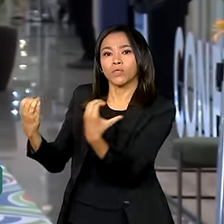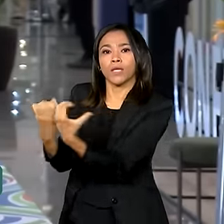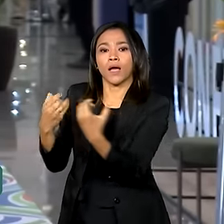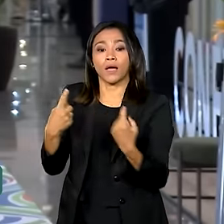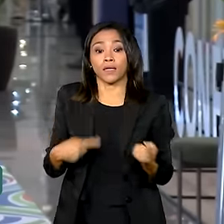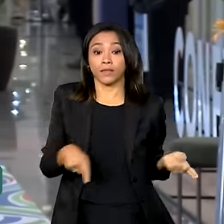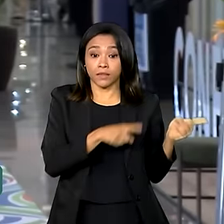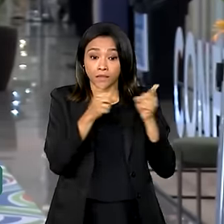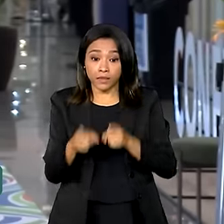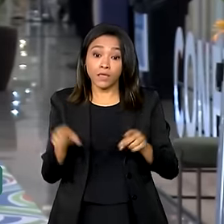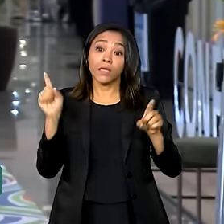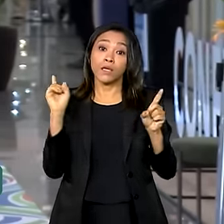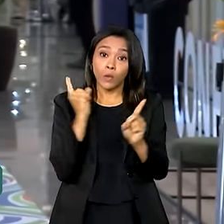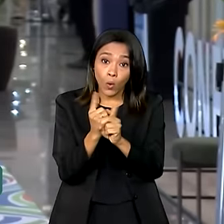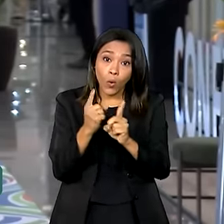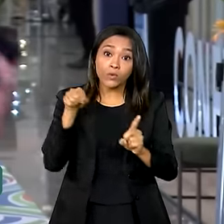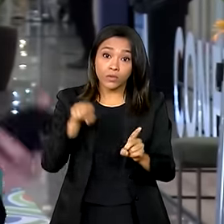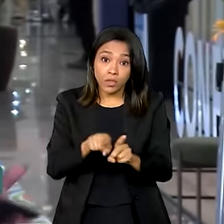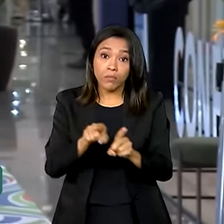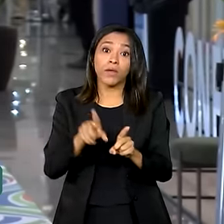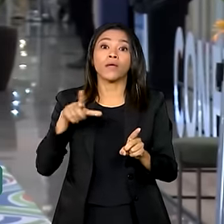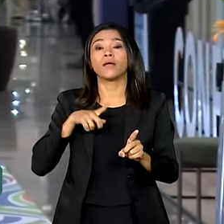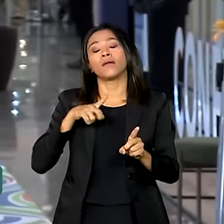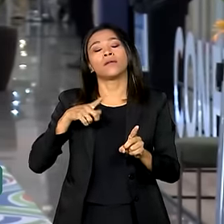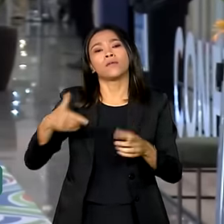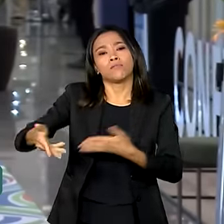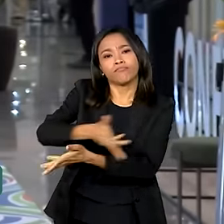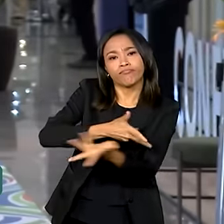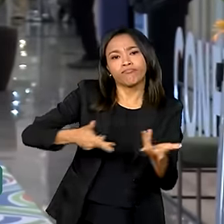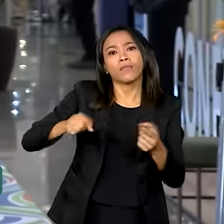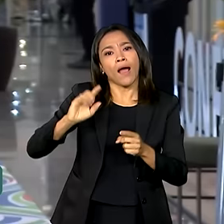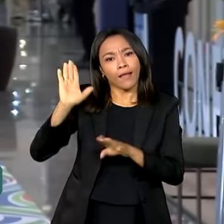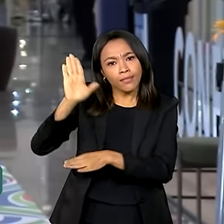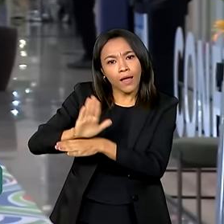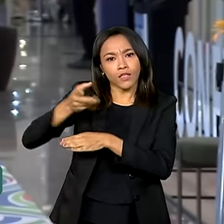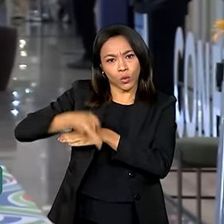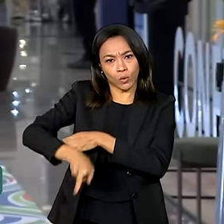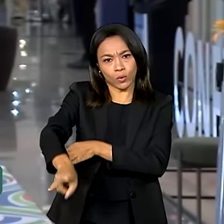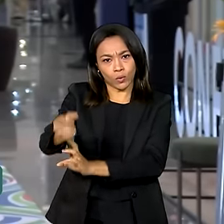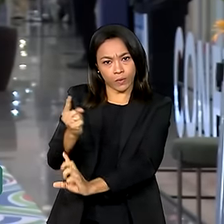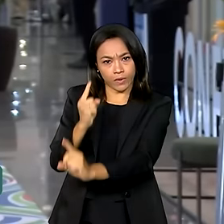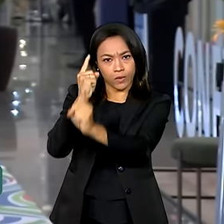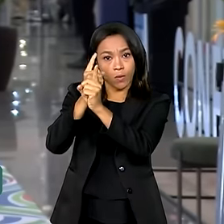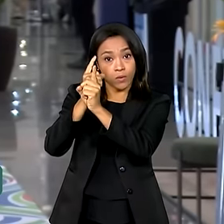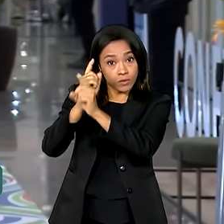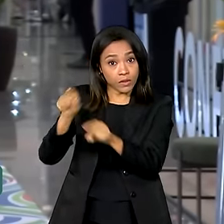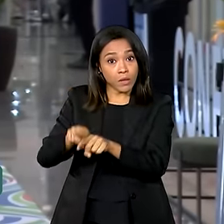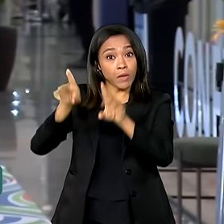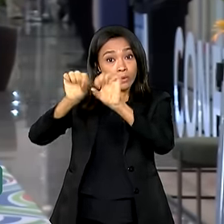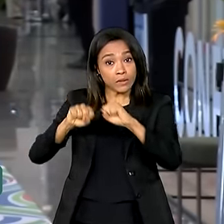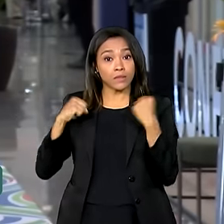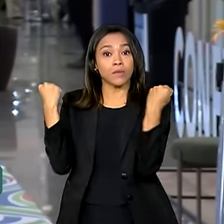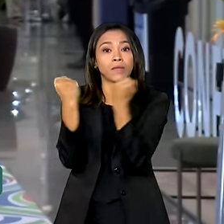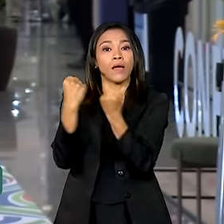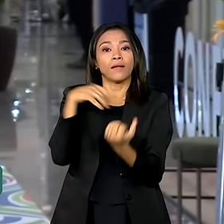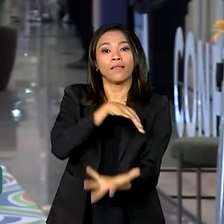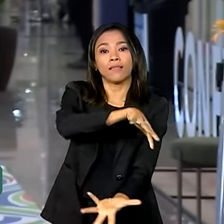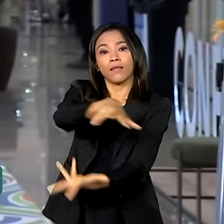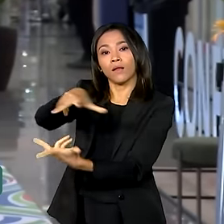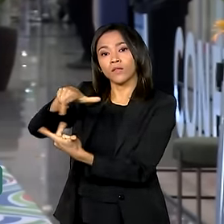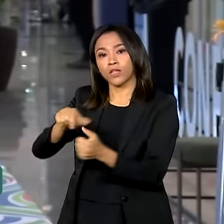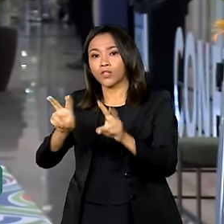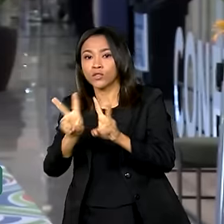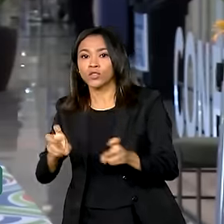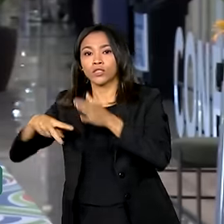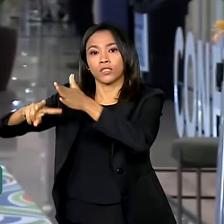apresentações de países. A tarde segue com mais desses encontros e tem um seminário internacional de sindicatos de